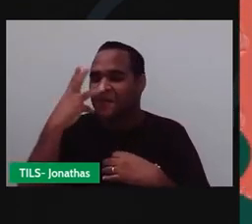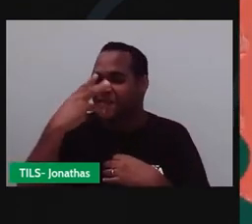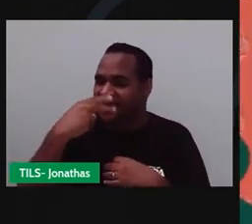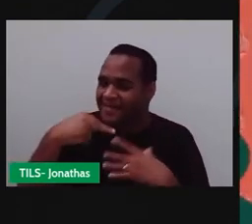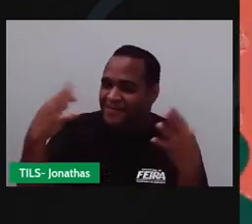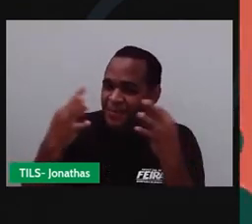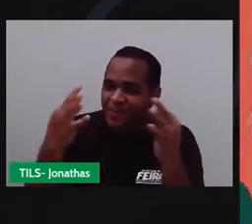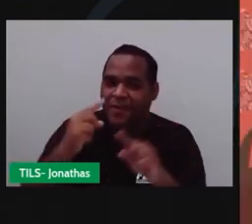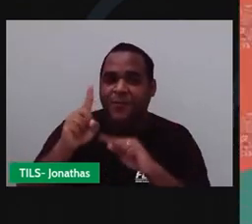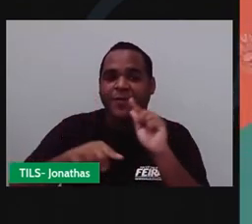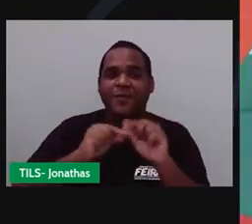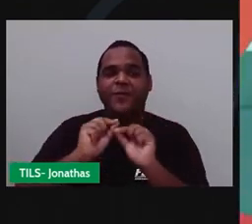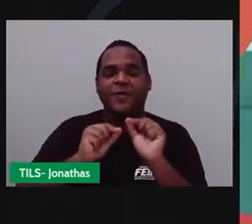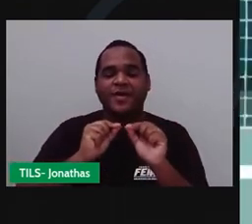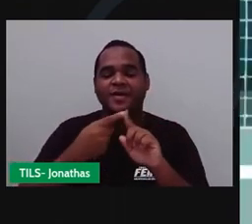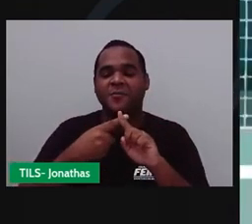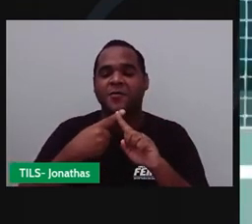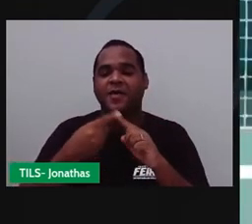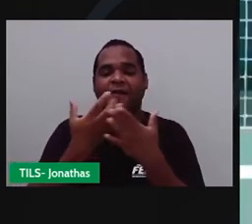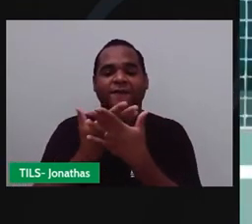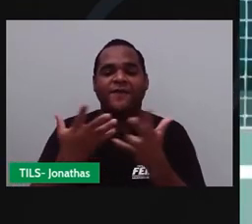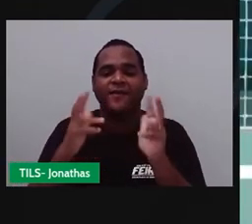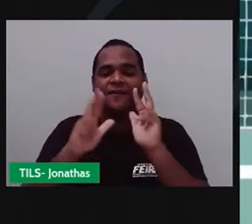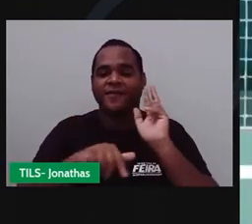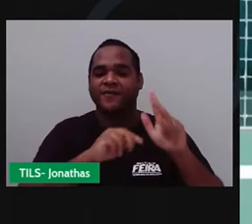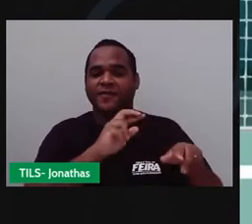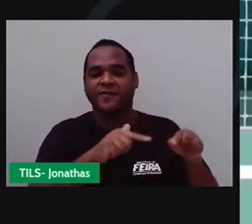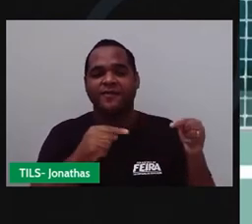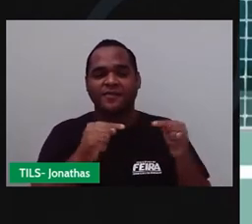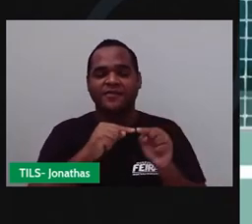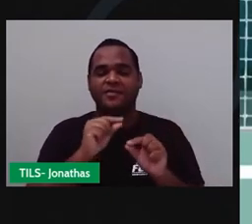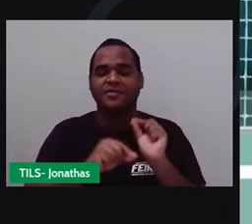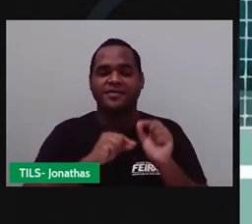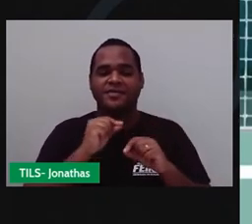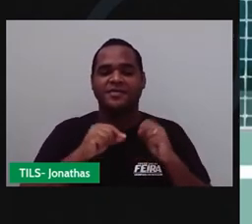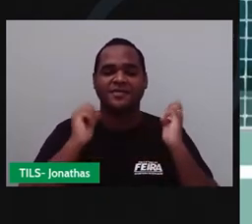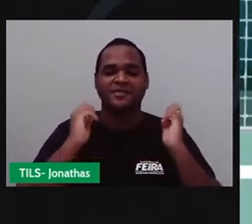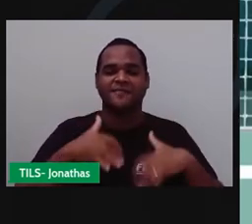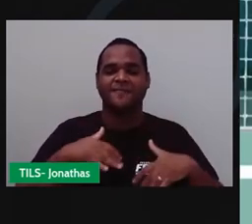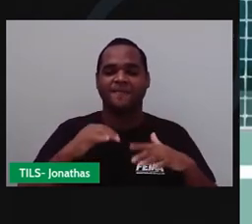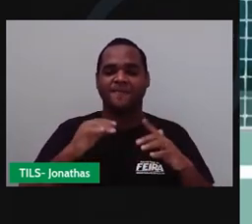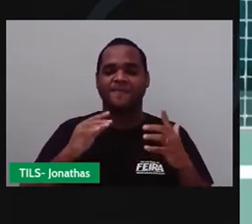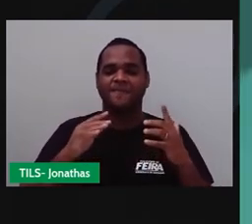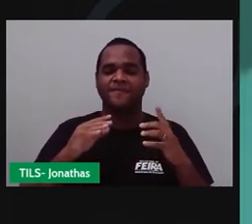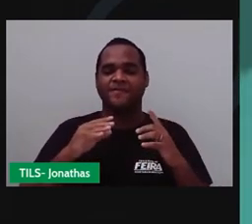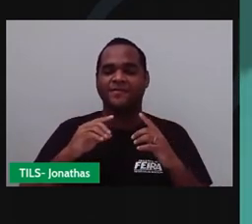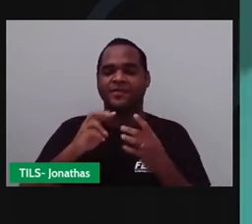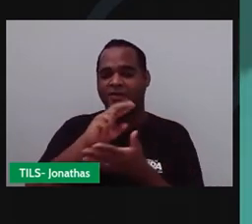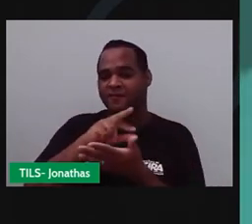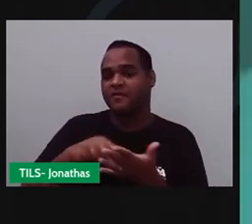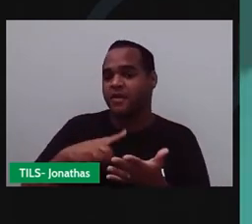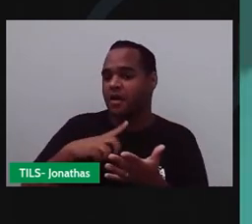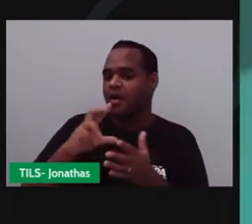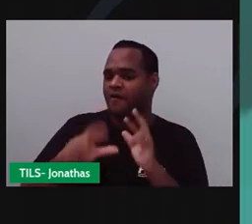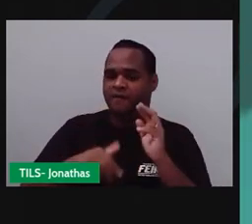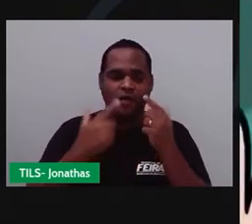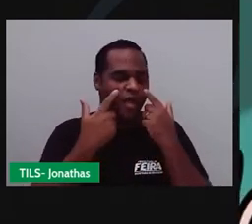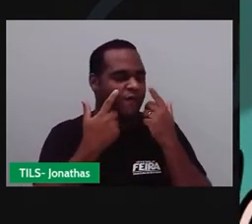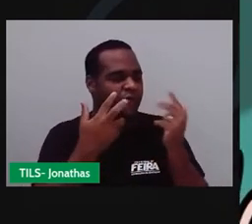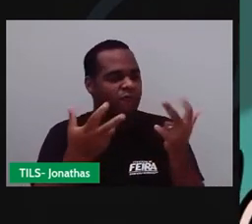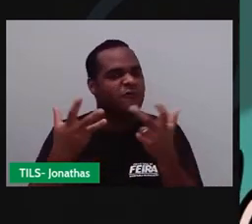por quê? Porque são muitos tons de verde. Muitas formas, muita exuberância e muita